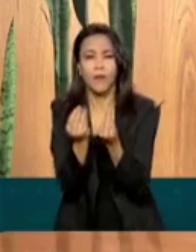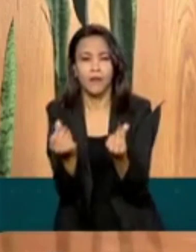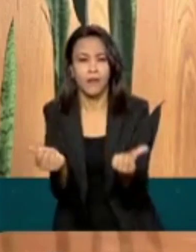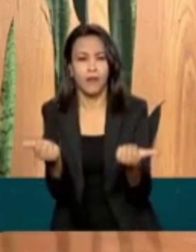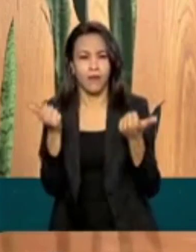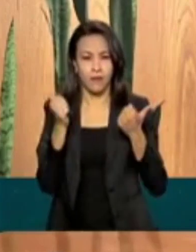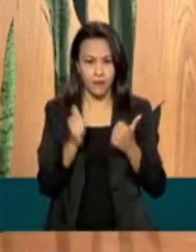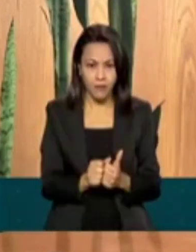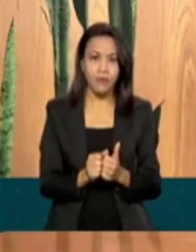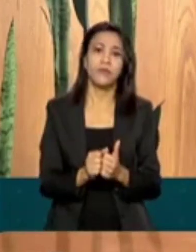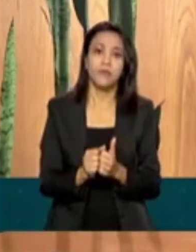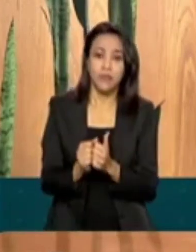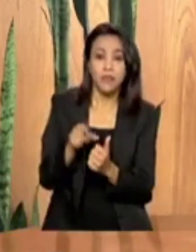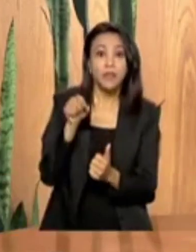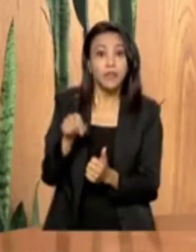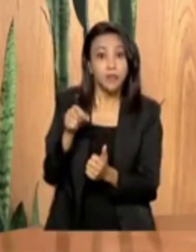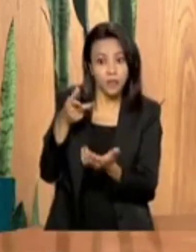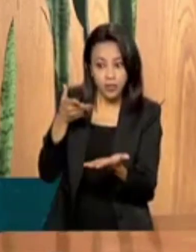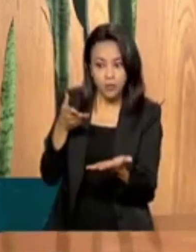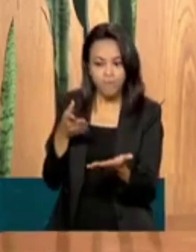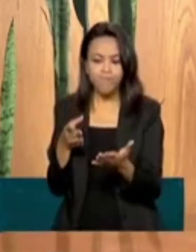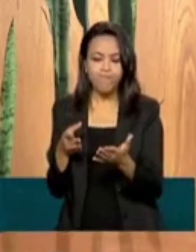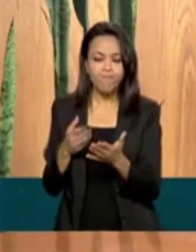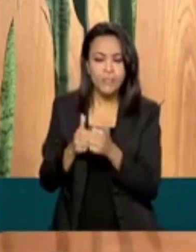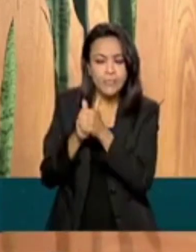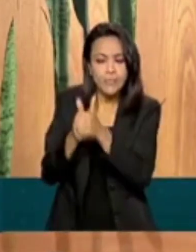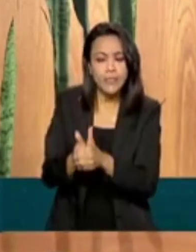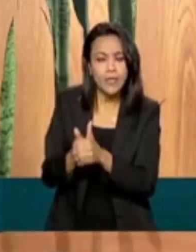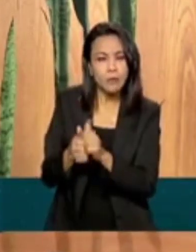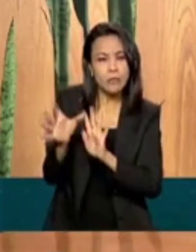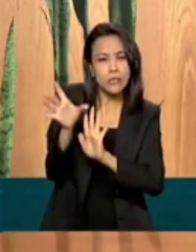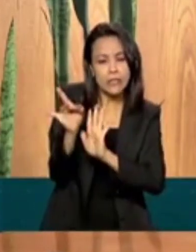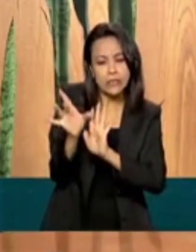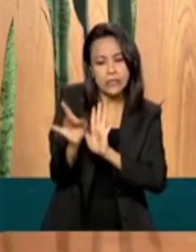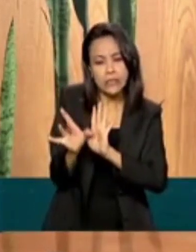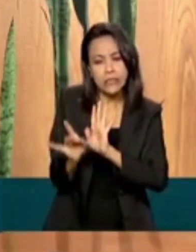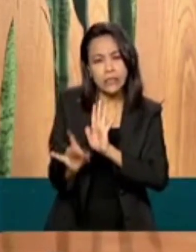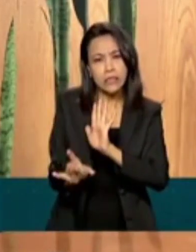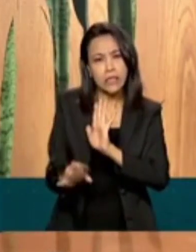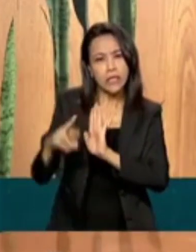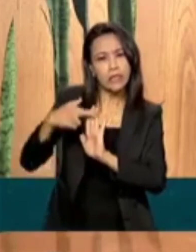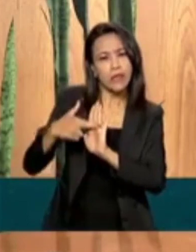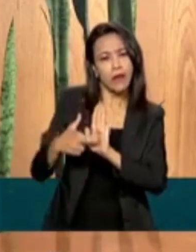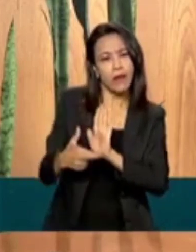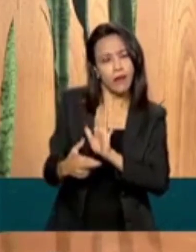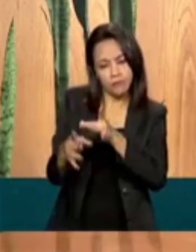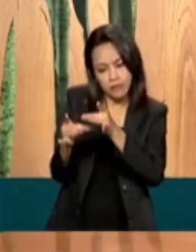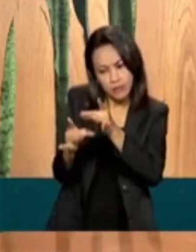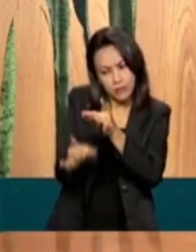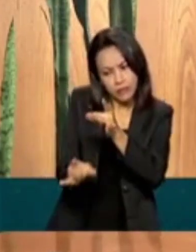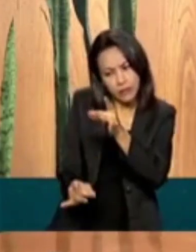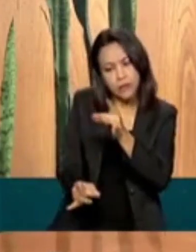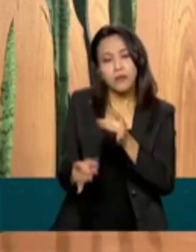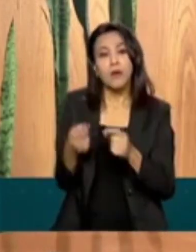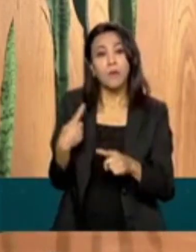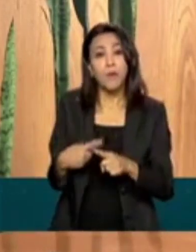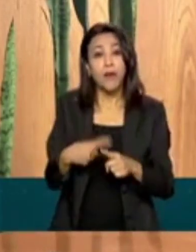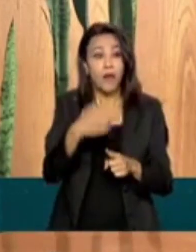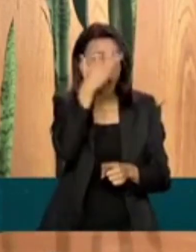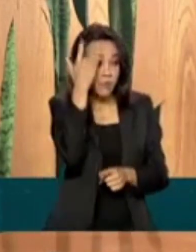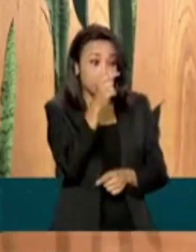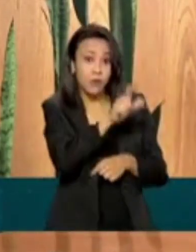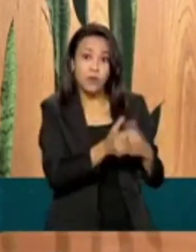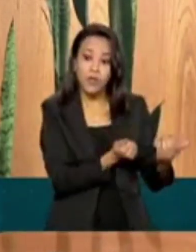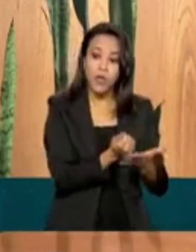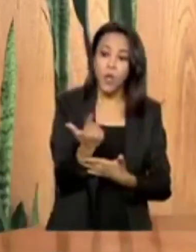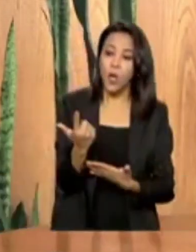seja a forma mais criteriosa possível. No entanto, é importante ter celeridade também, porque o produtor, o mercado, não pode